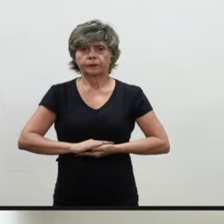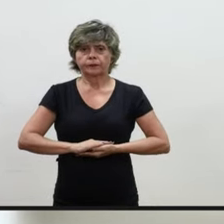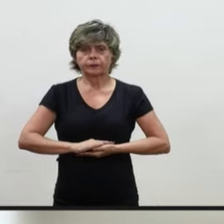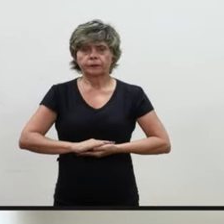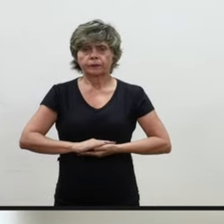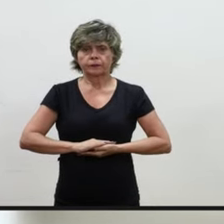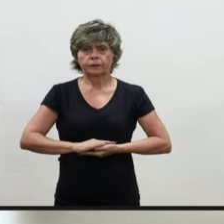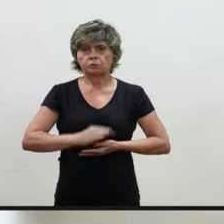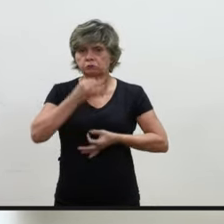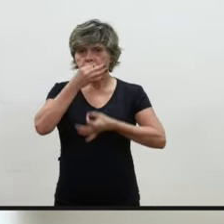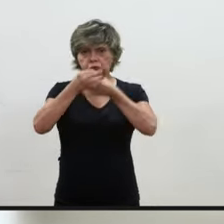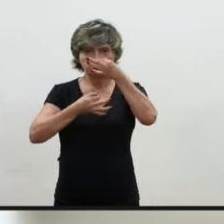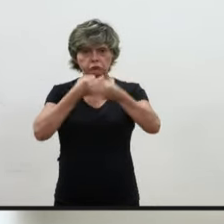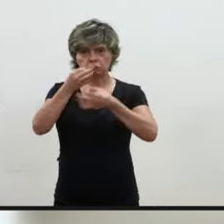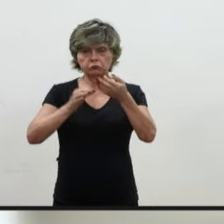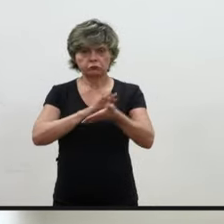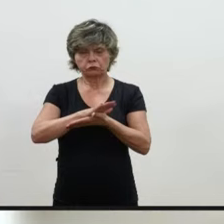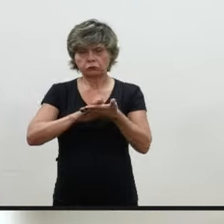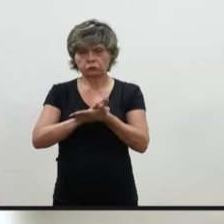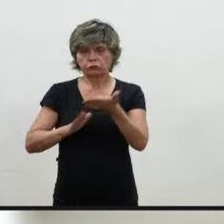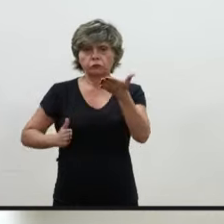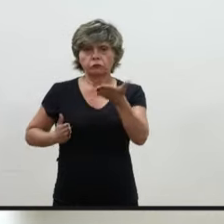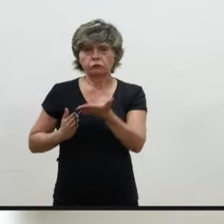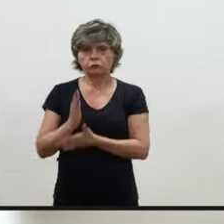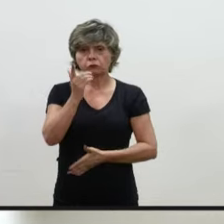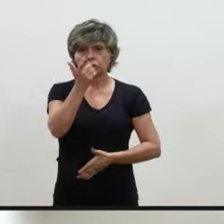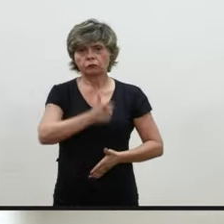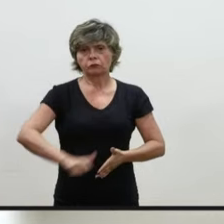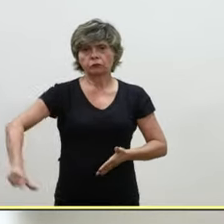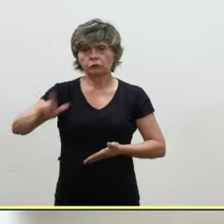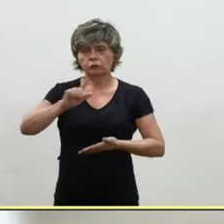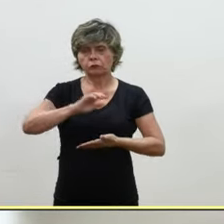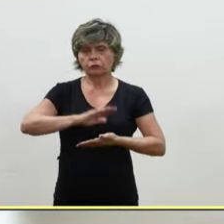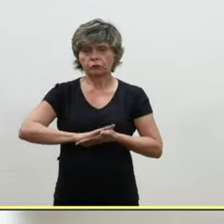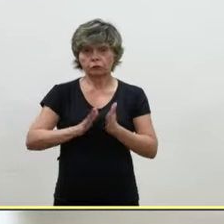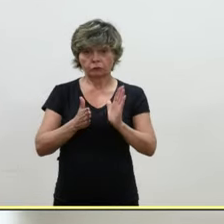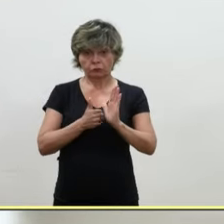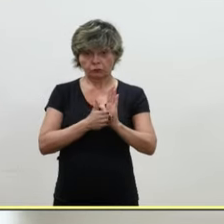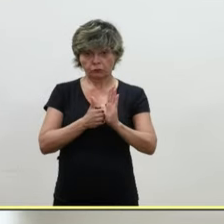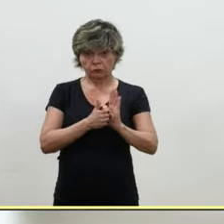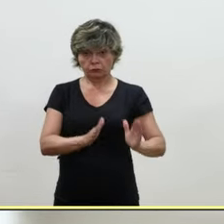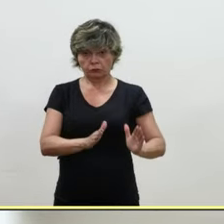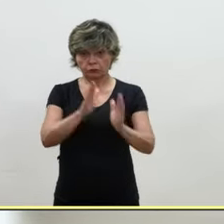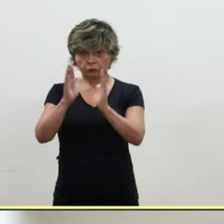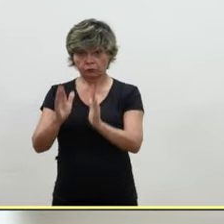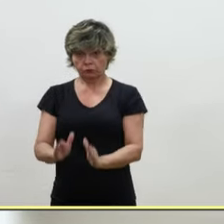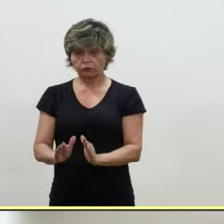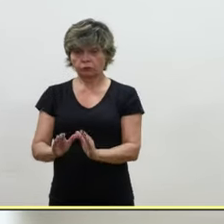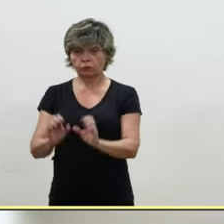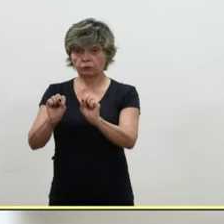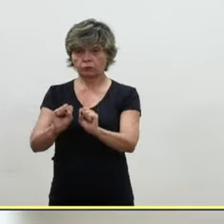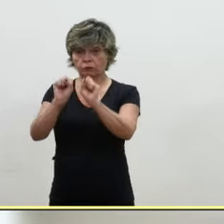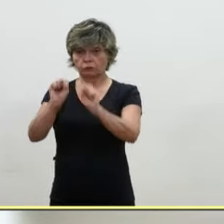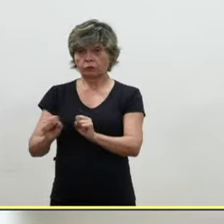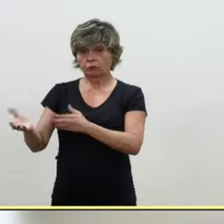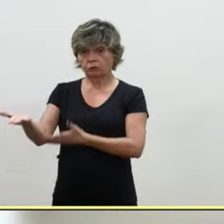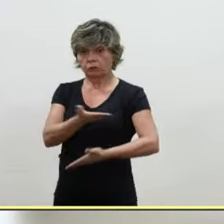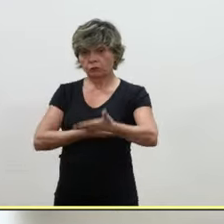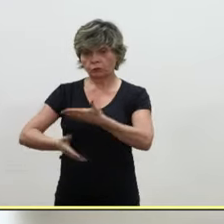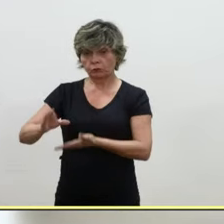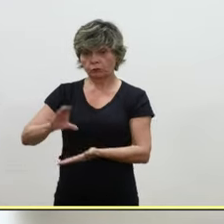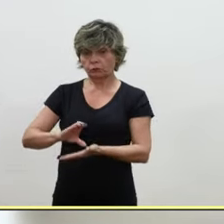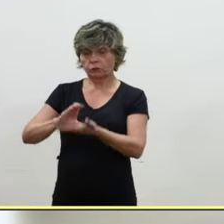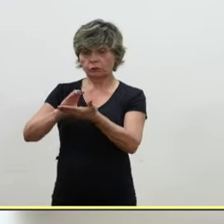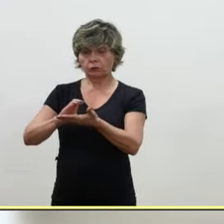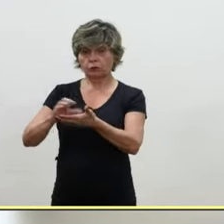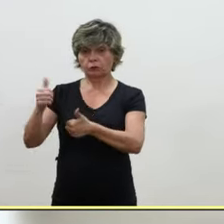Não havendo manifestação, aprovado, próximo. Na pauta simples do sistema de tramitação do conselheiro substituto Maurício